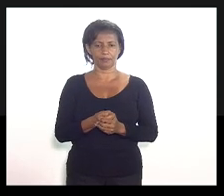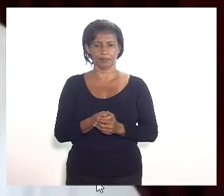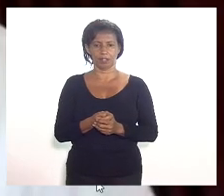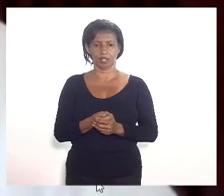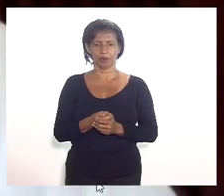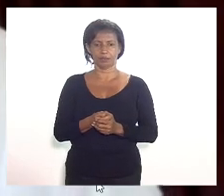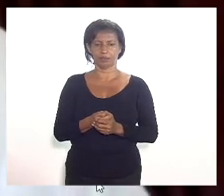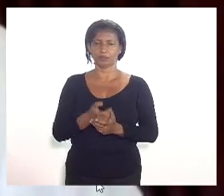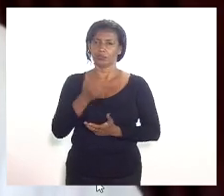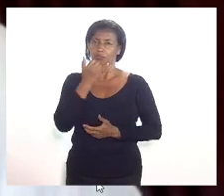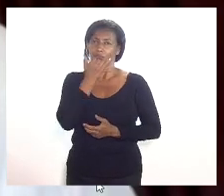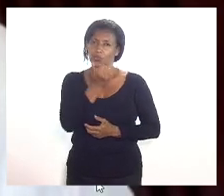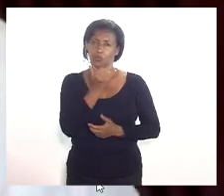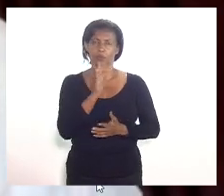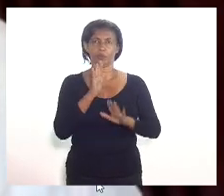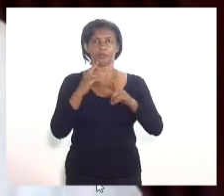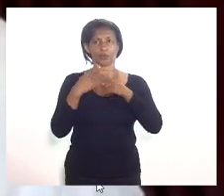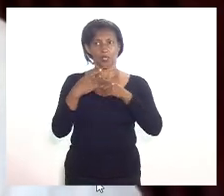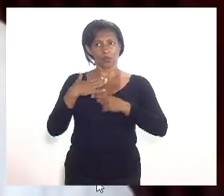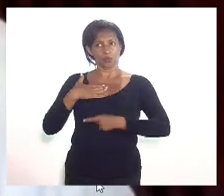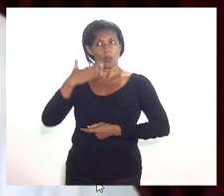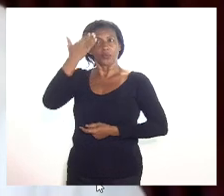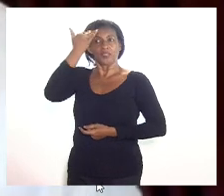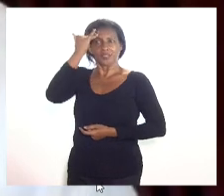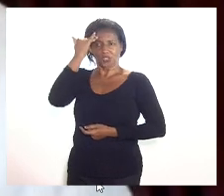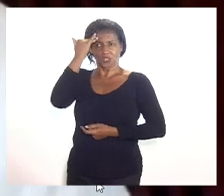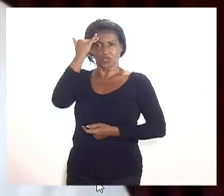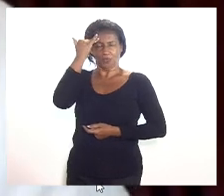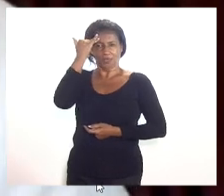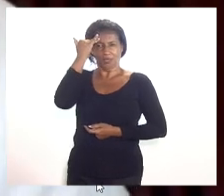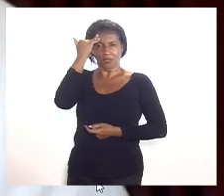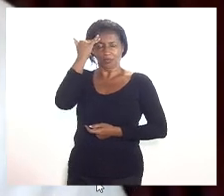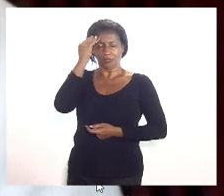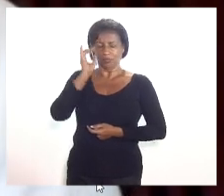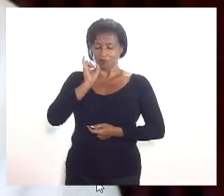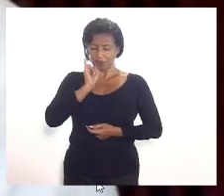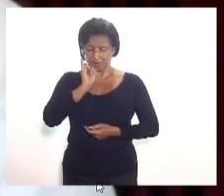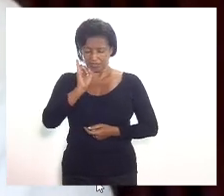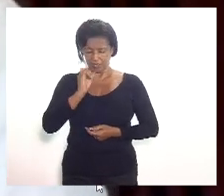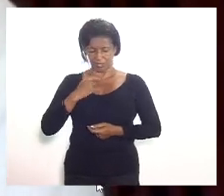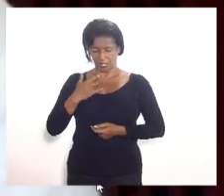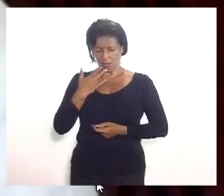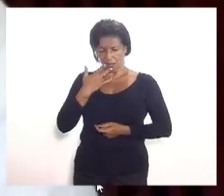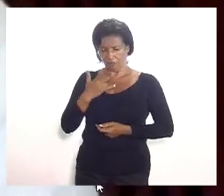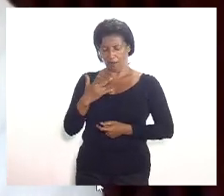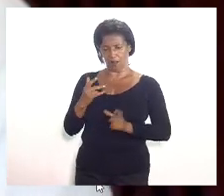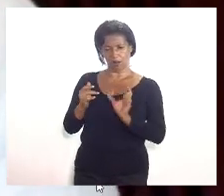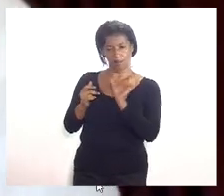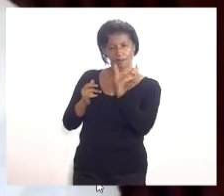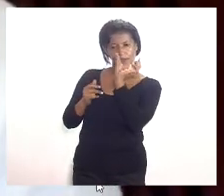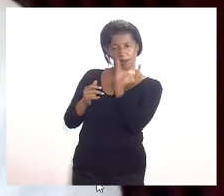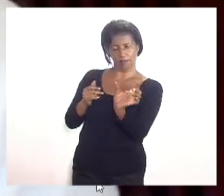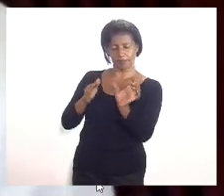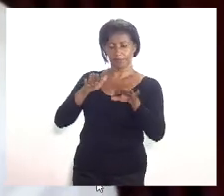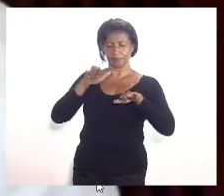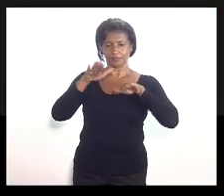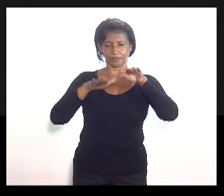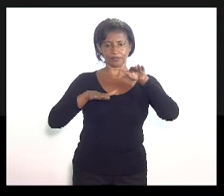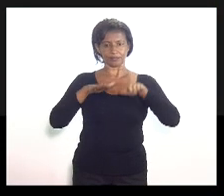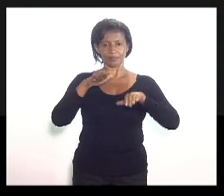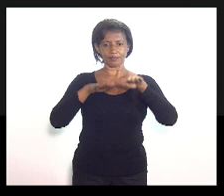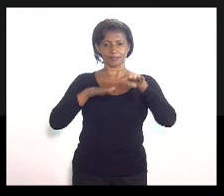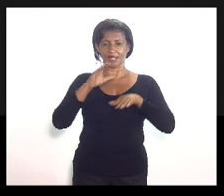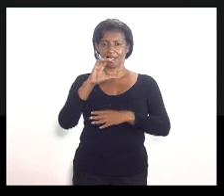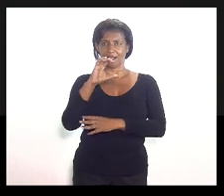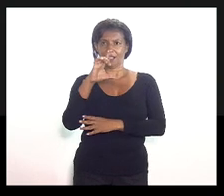meu entendimento, se eu estiver errado, por favor, me corrija. Se eu estabelecer independentemente de classe, eu estou dizendo... não, classe não.